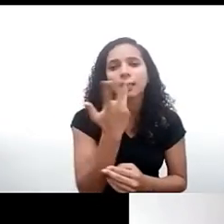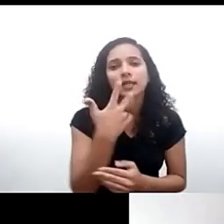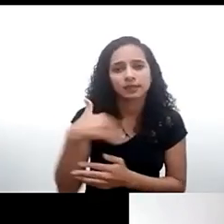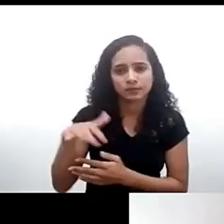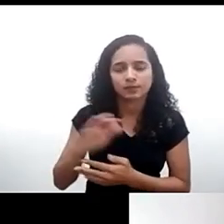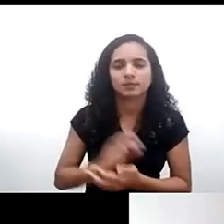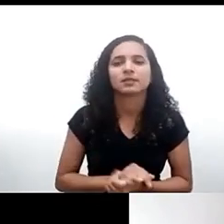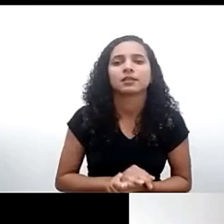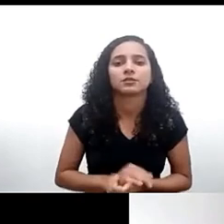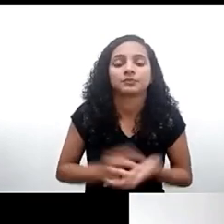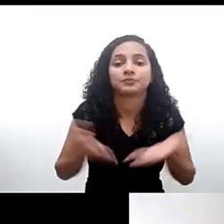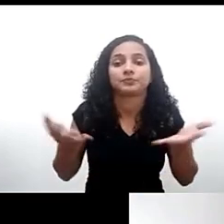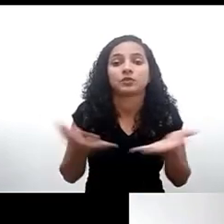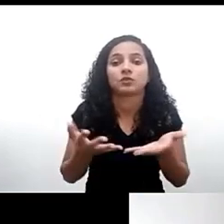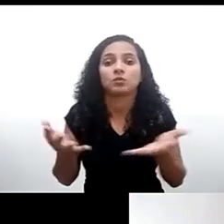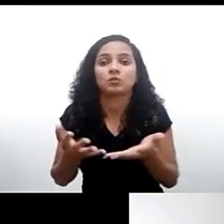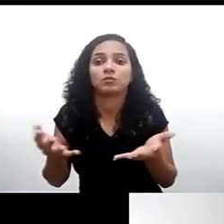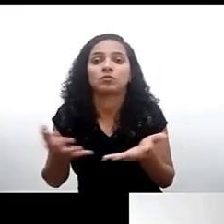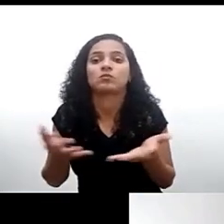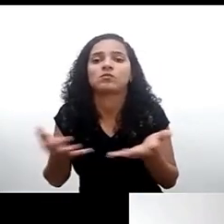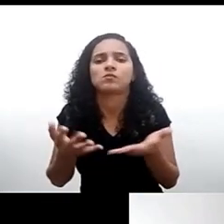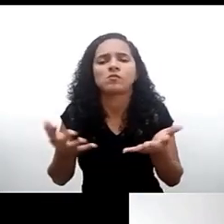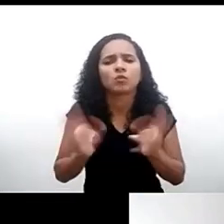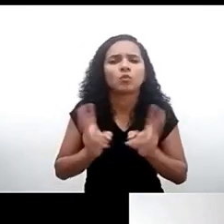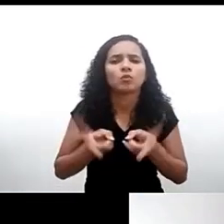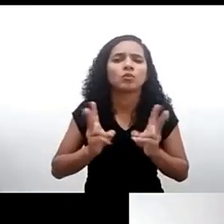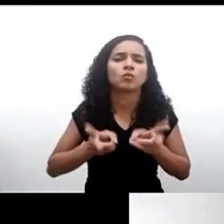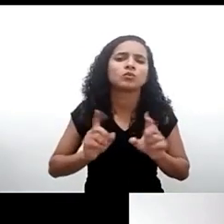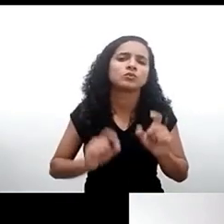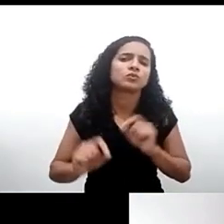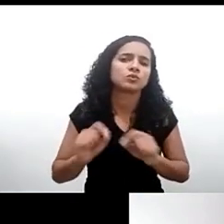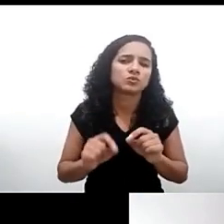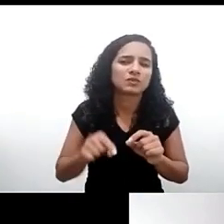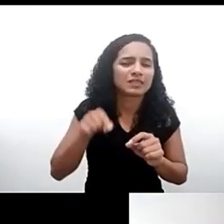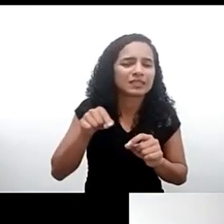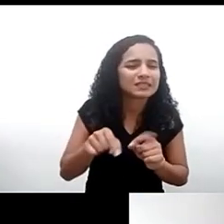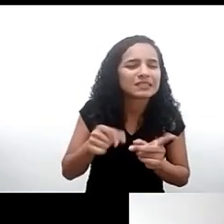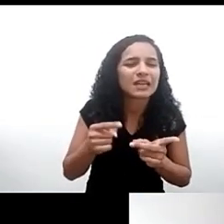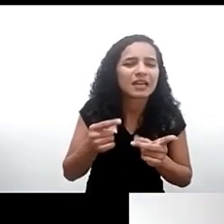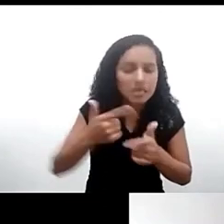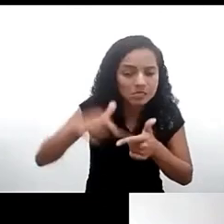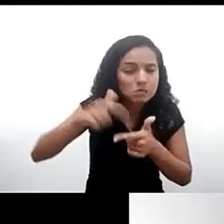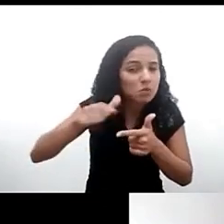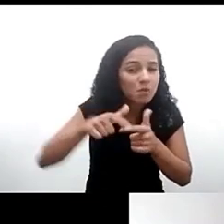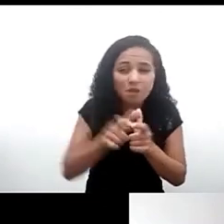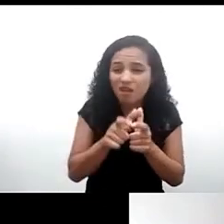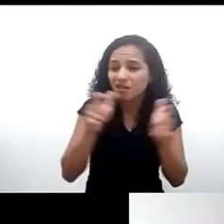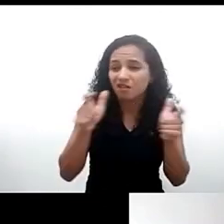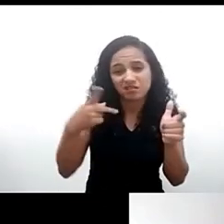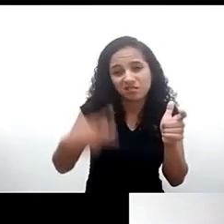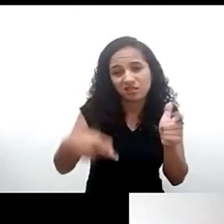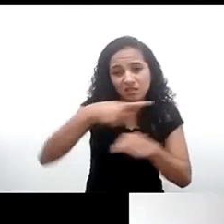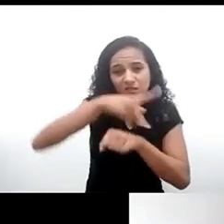hoje ainda continua sendo enorme essa brecha na Argentina